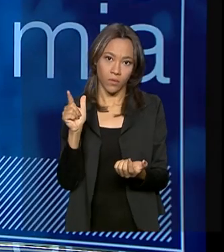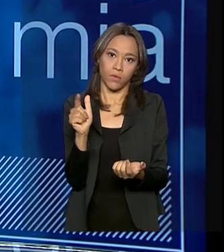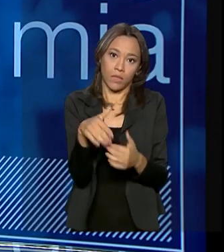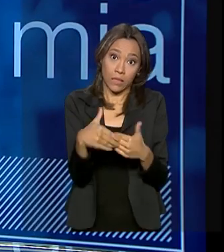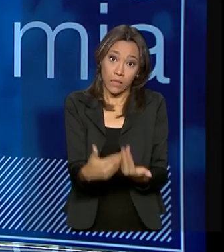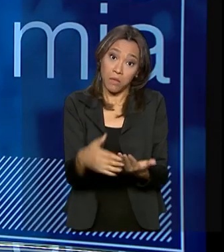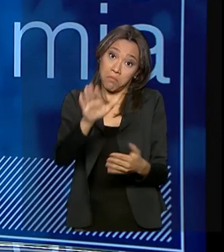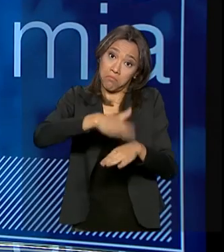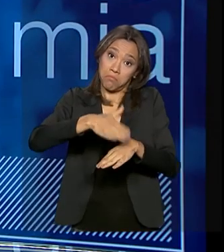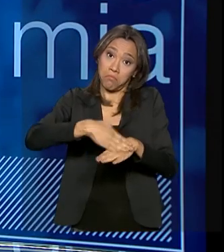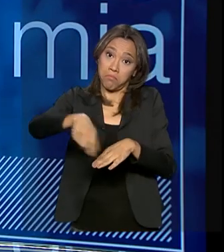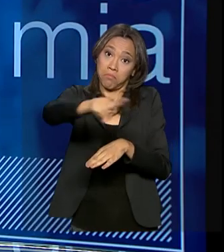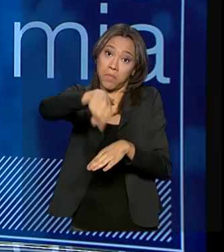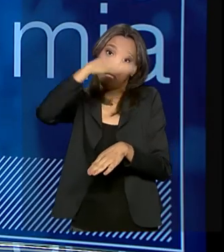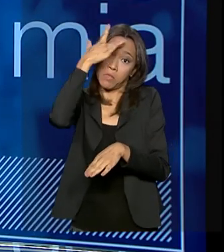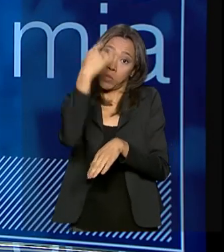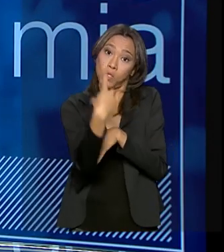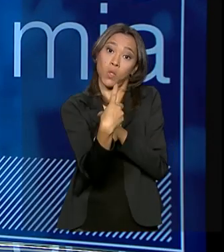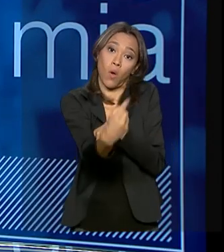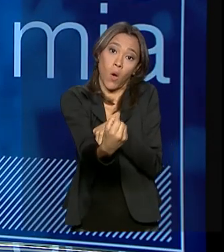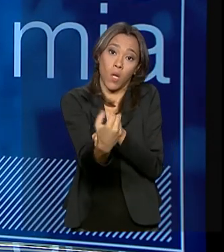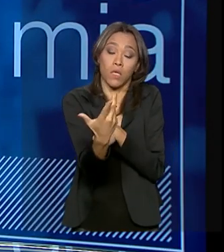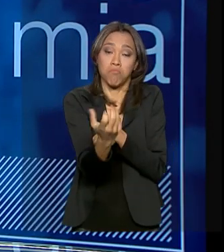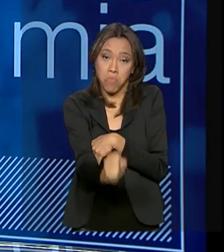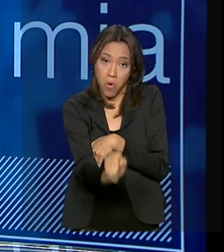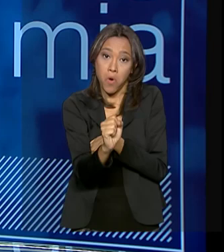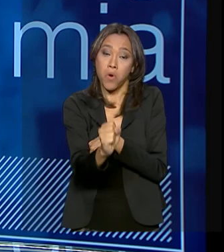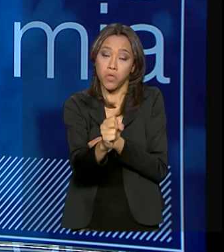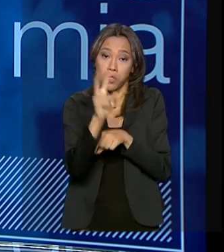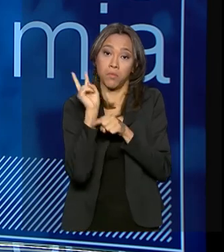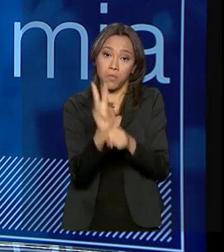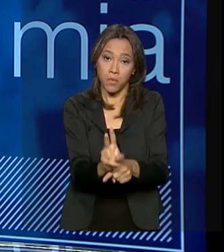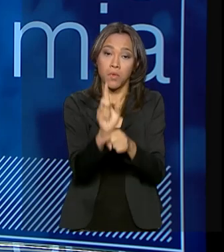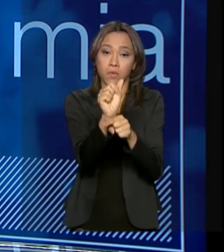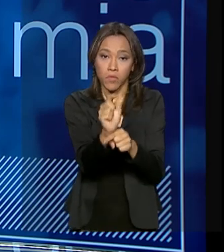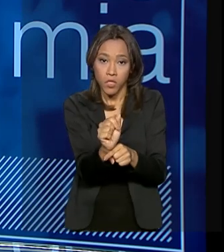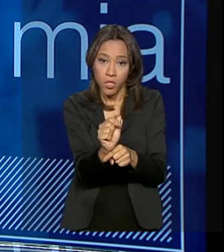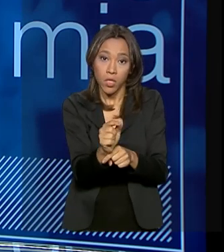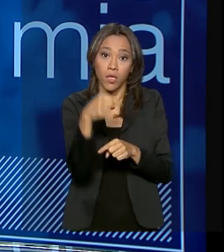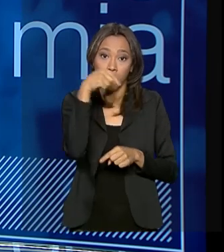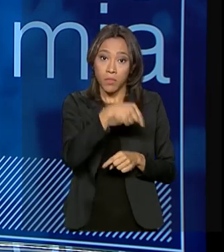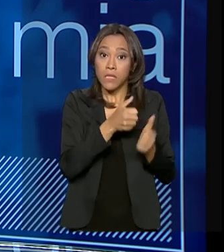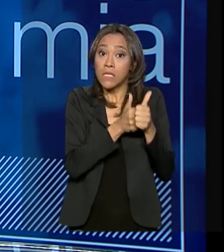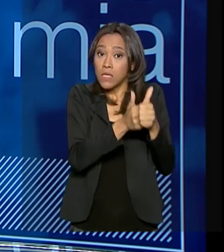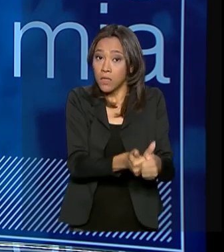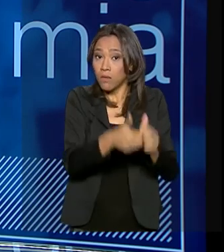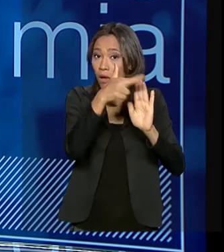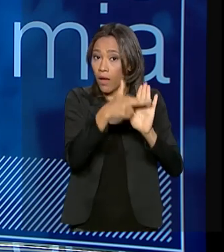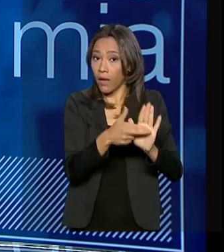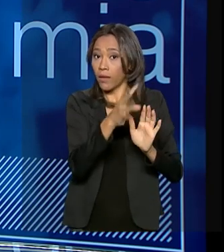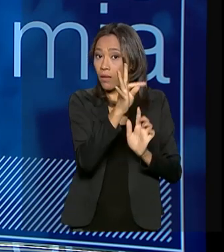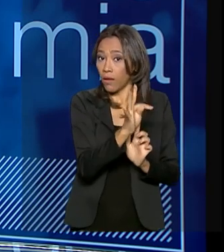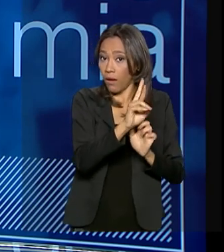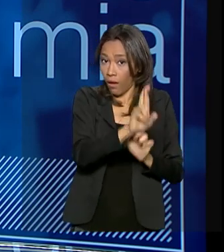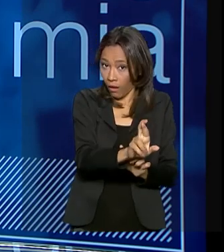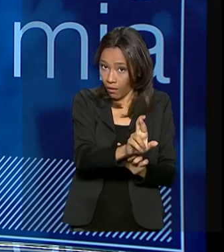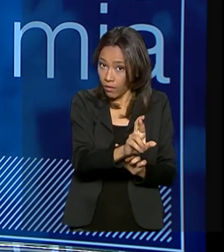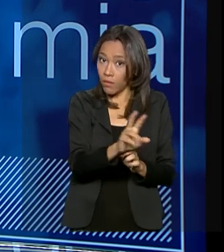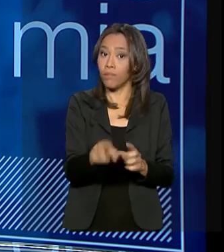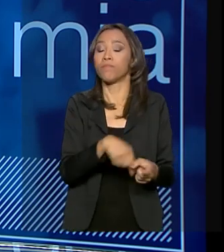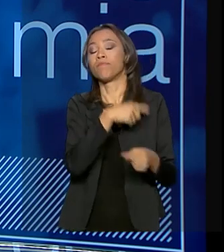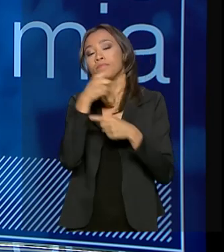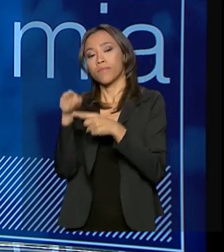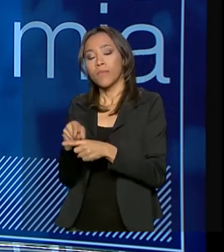ao cliente escolher. O cliente pode realizar um crédito imobiliário com correção pela TR mais uma taxa fixa, pela